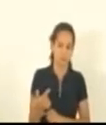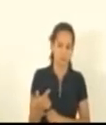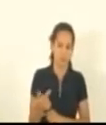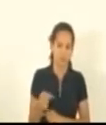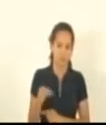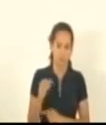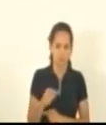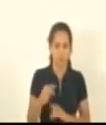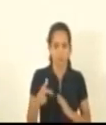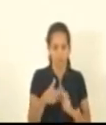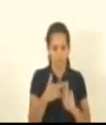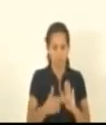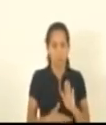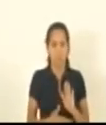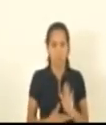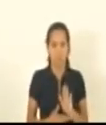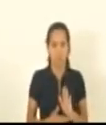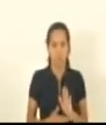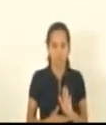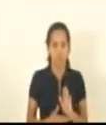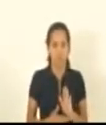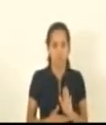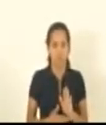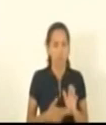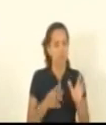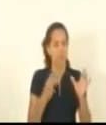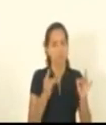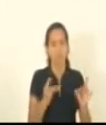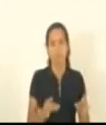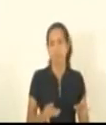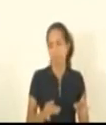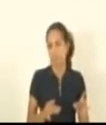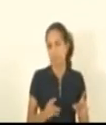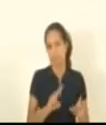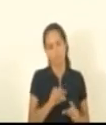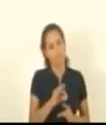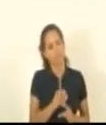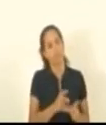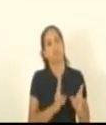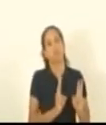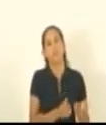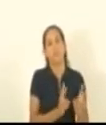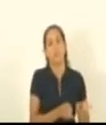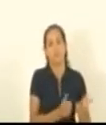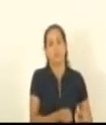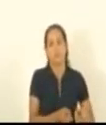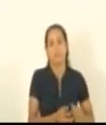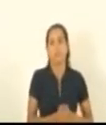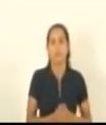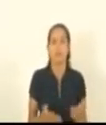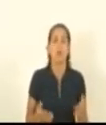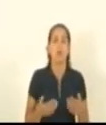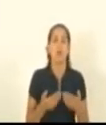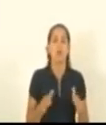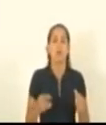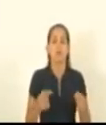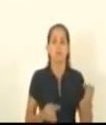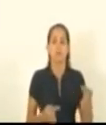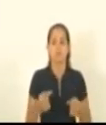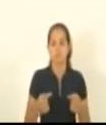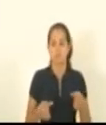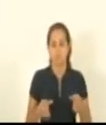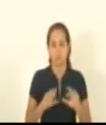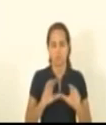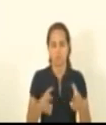para a relatoria dou parecer pela manutenção do veto. Coloco em discussão na Comissão de Constituição e